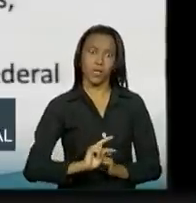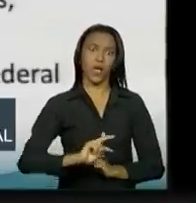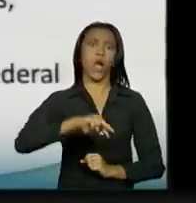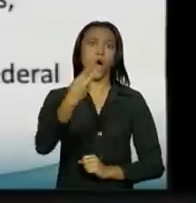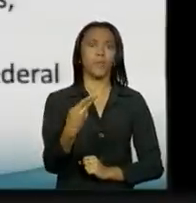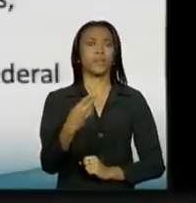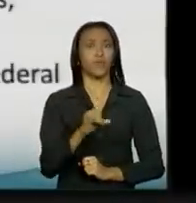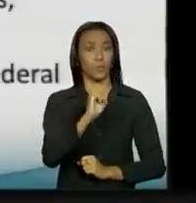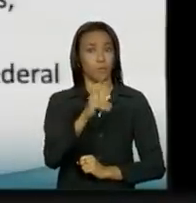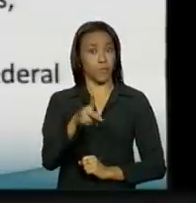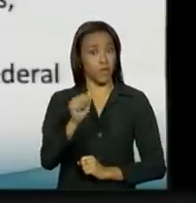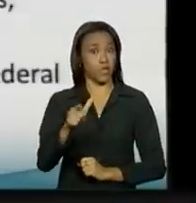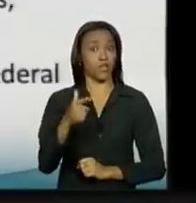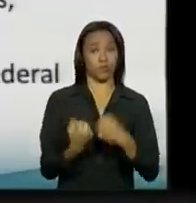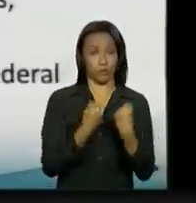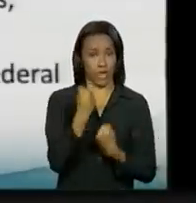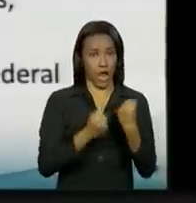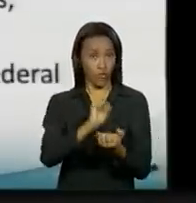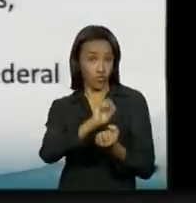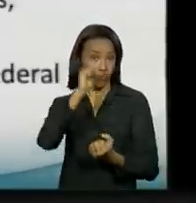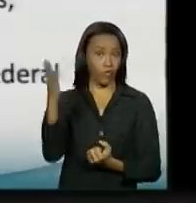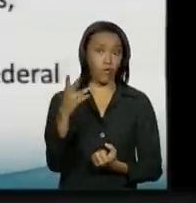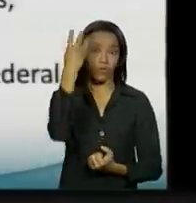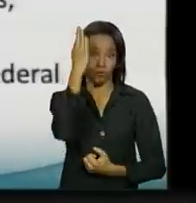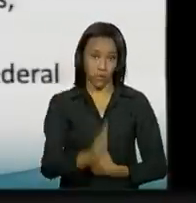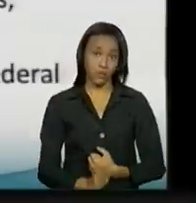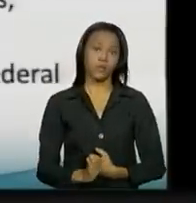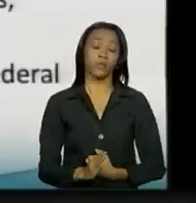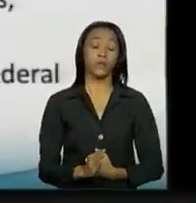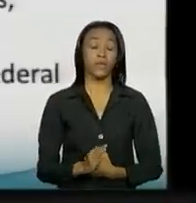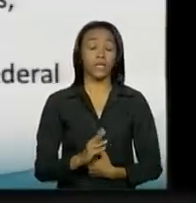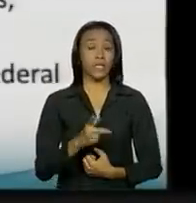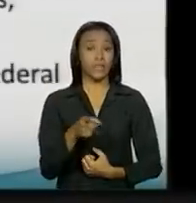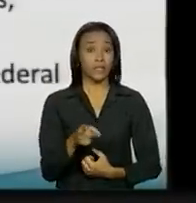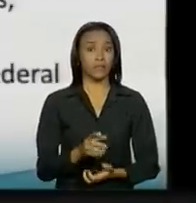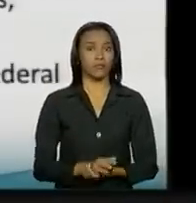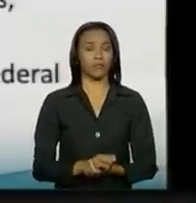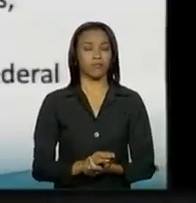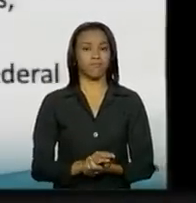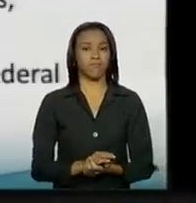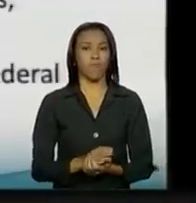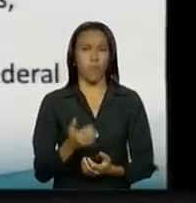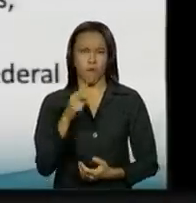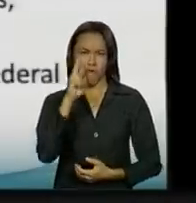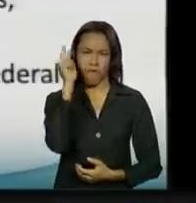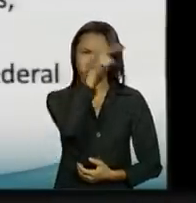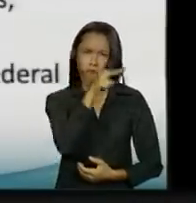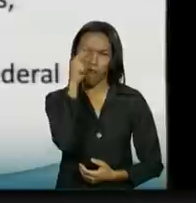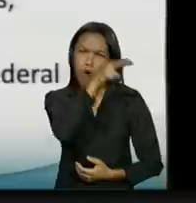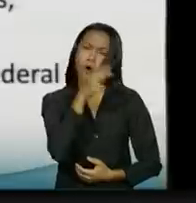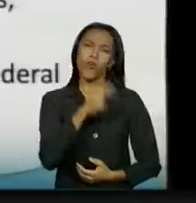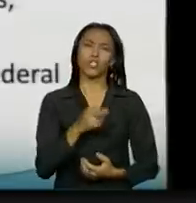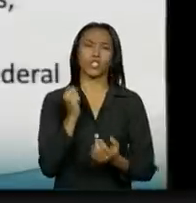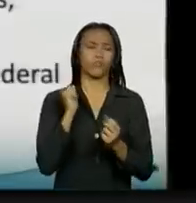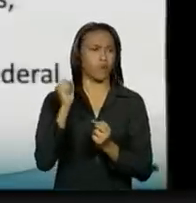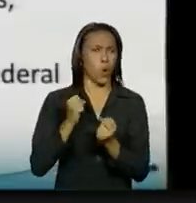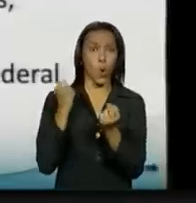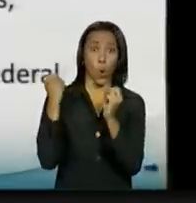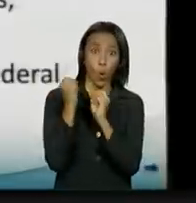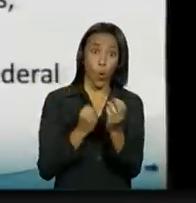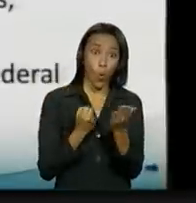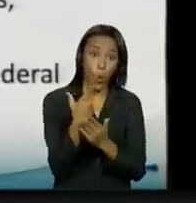importados, e isto freou uma forte importação que vinha ocorrendo desde o ano passado,